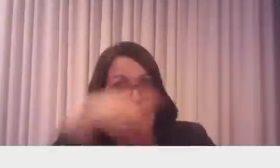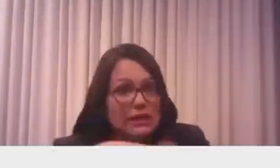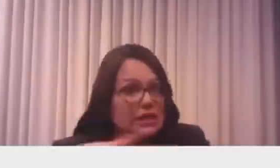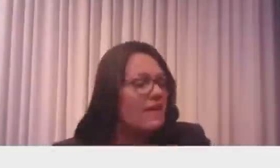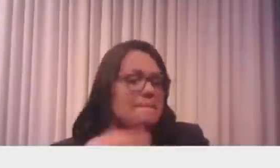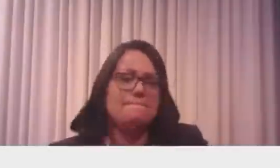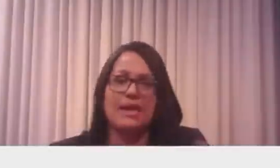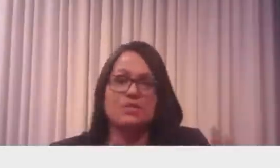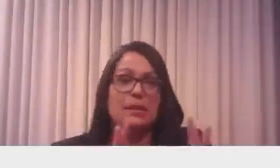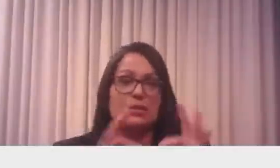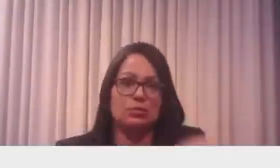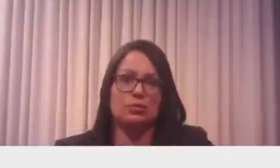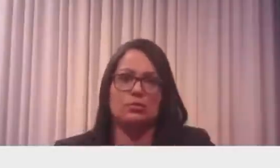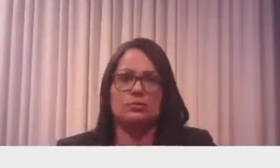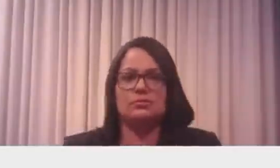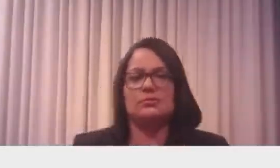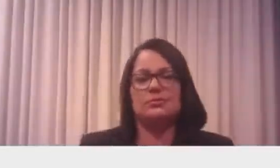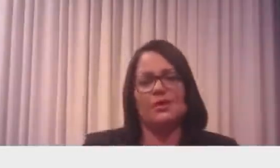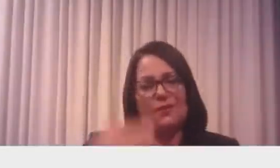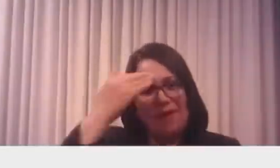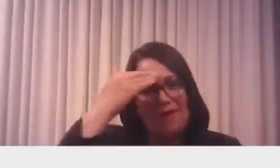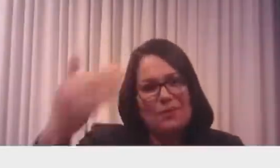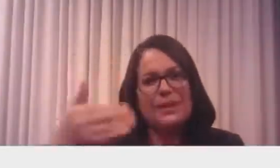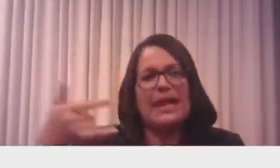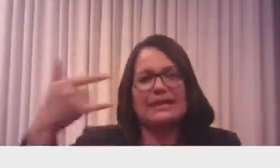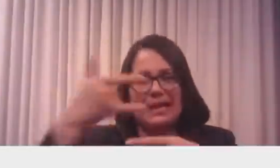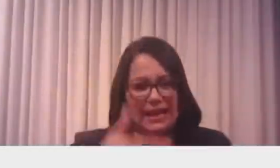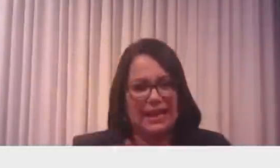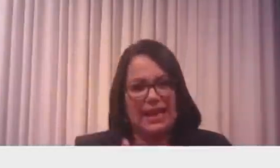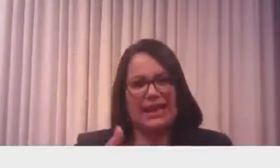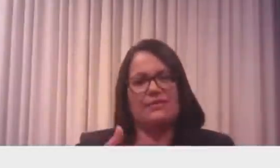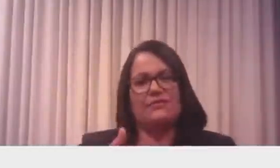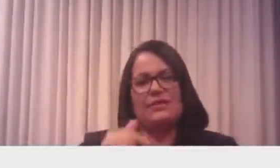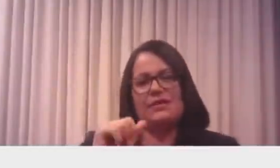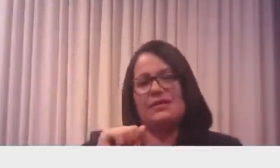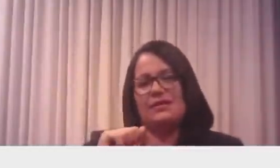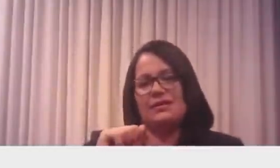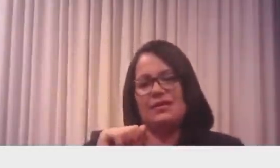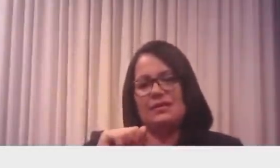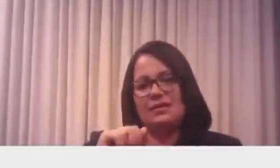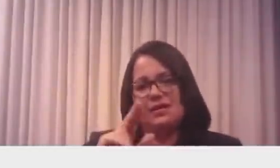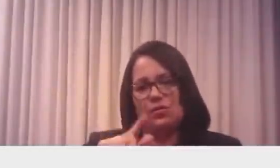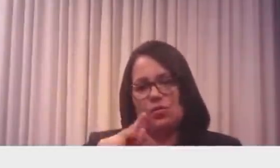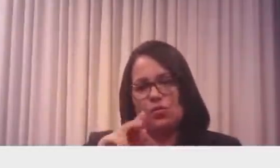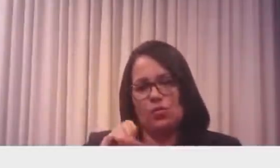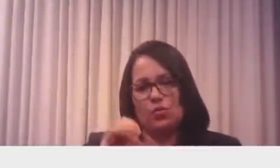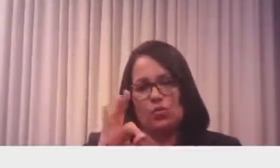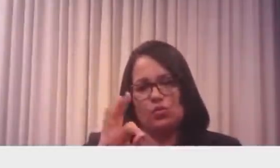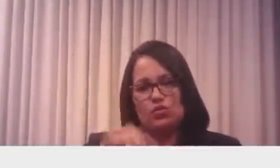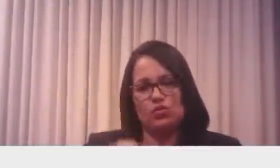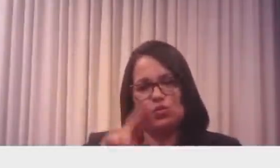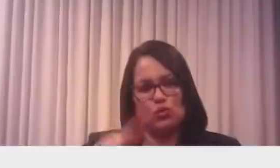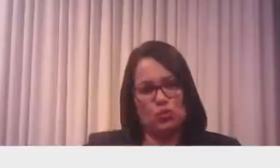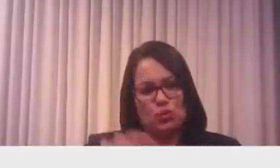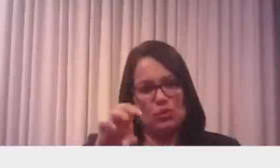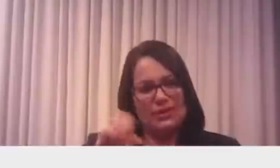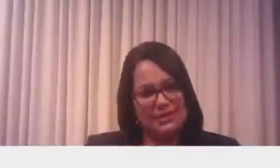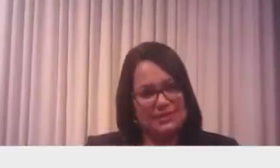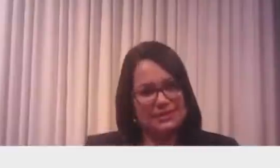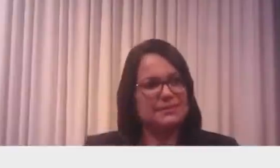muito obrigado pelo sinal. Um abraço a toda a sua equipe. Parece que... Cadê aqui? Vai ter um programa novo do Augusto Lunes aí que